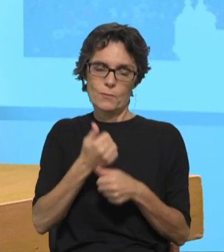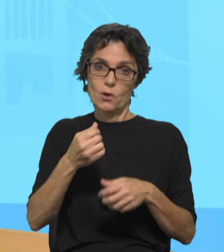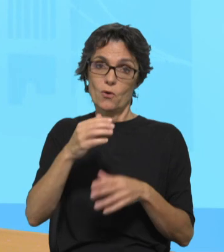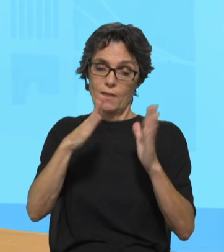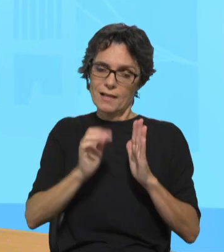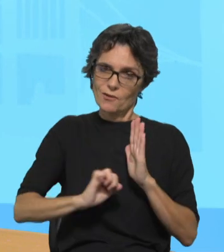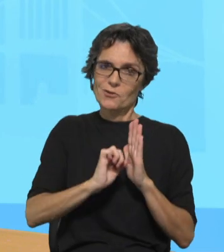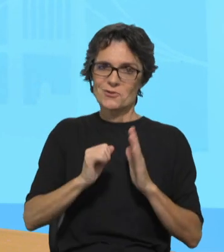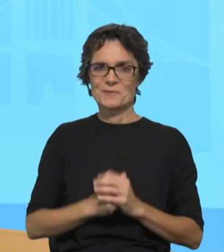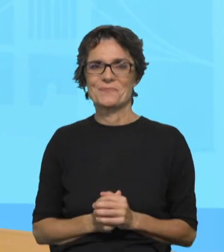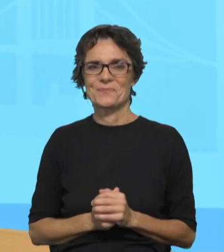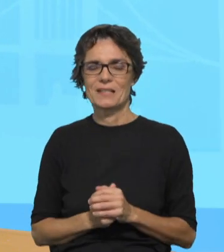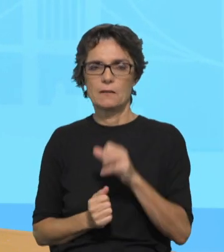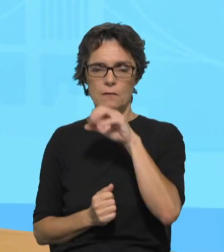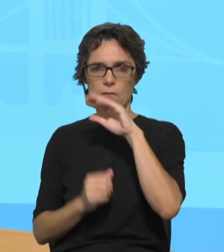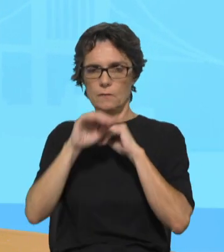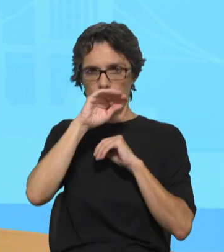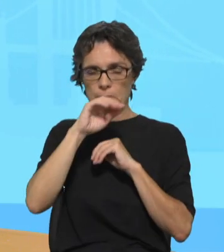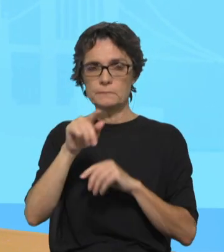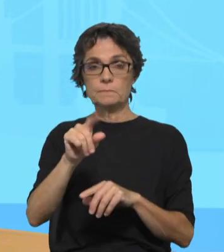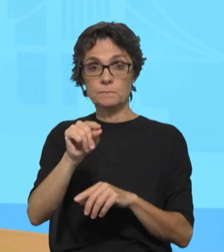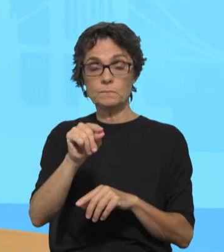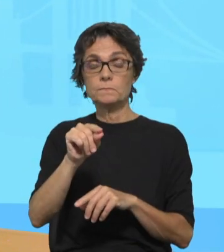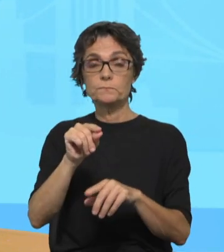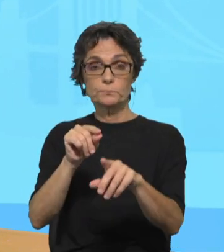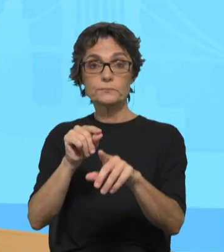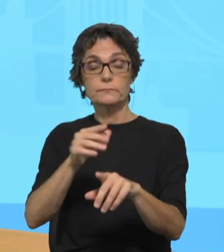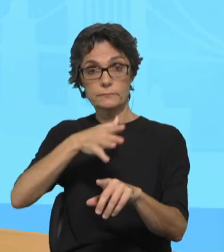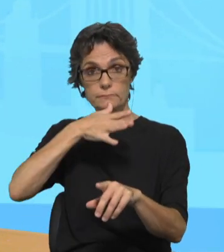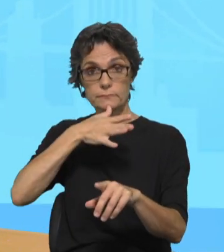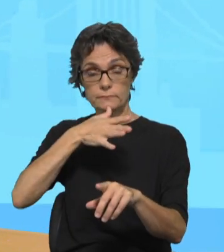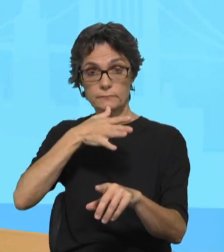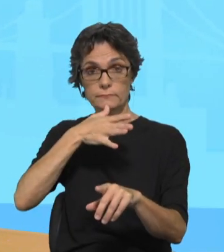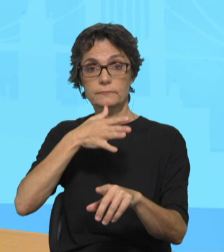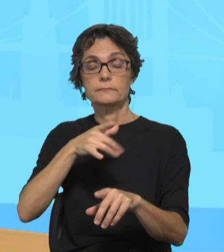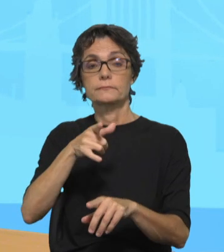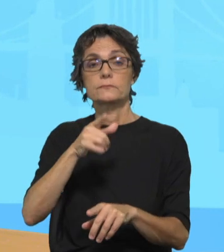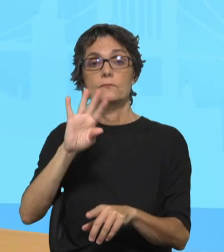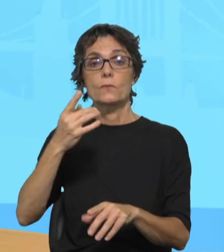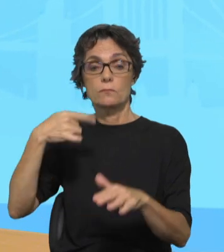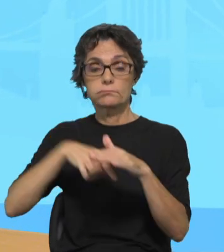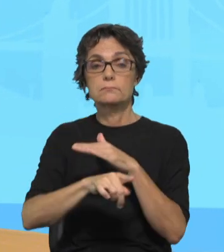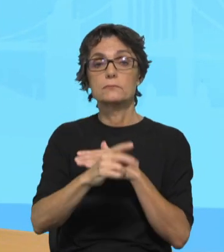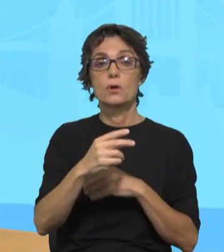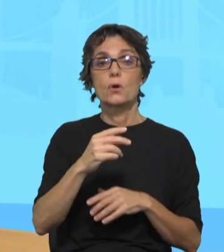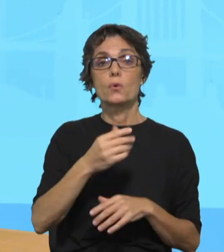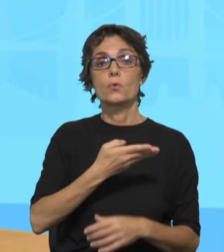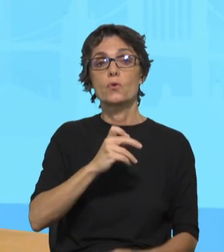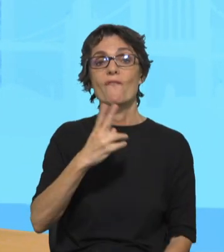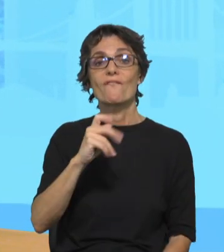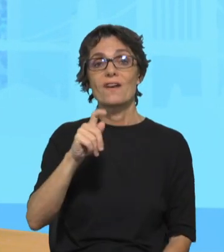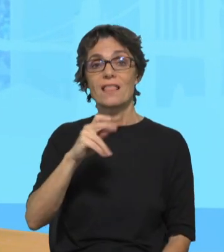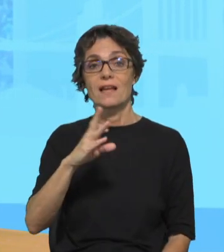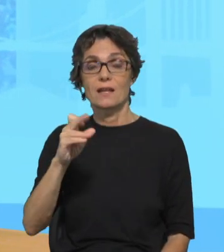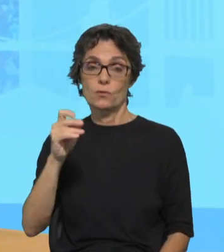na humilhia, não é? Na entrada solena, no Patriarcado de Lisboa, lembrava as Jornadas da